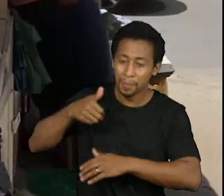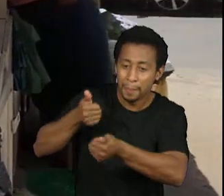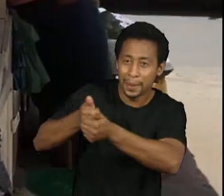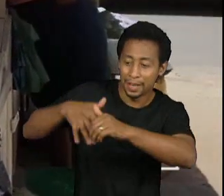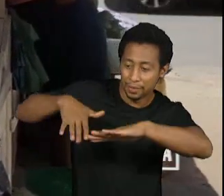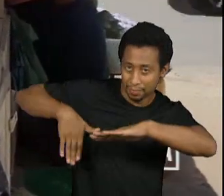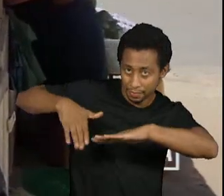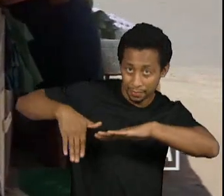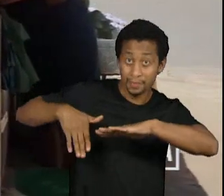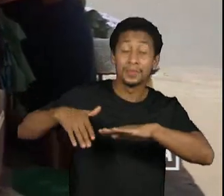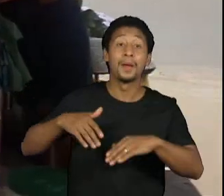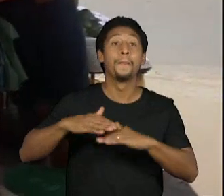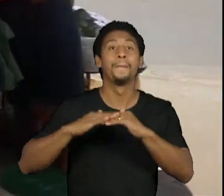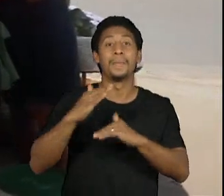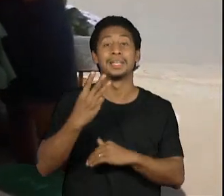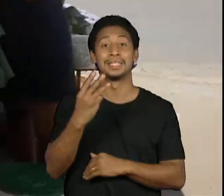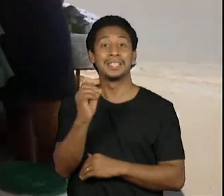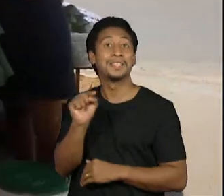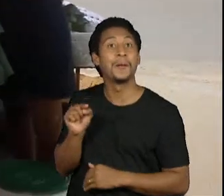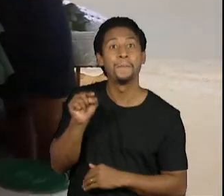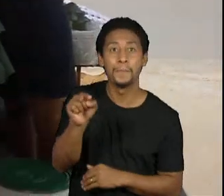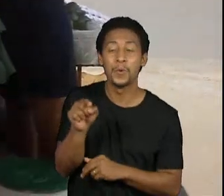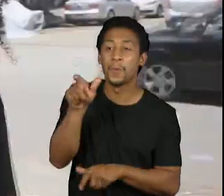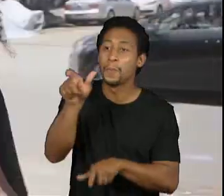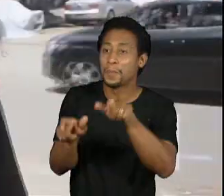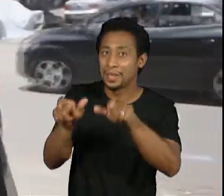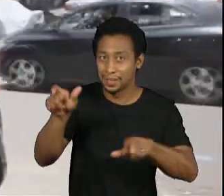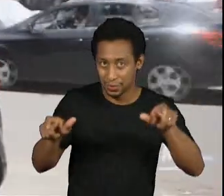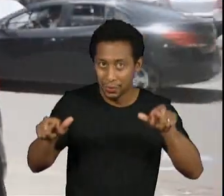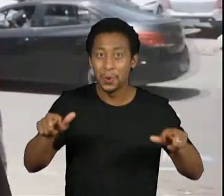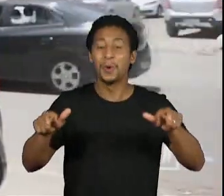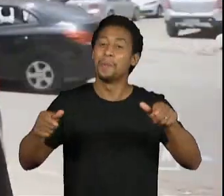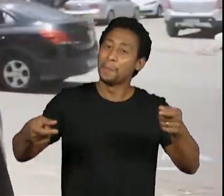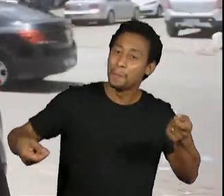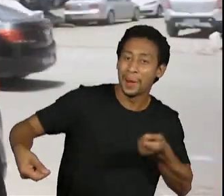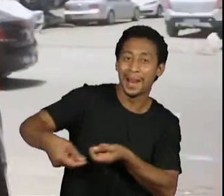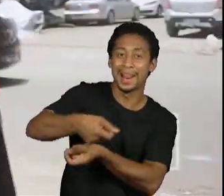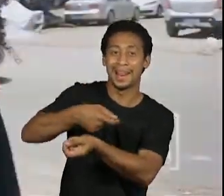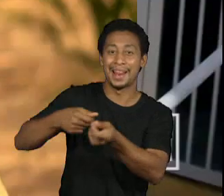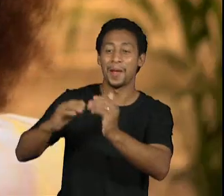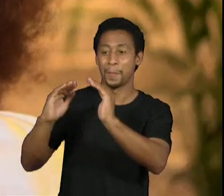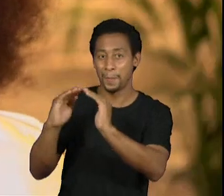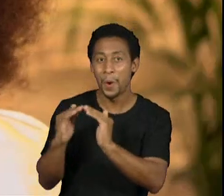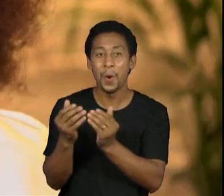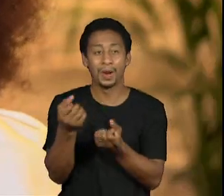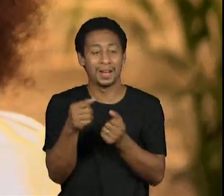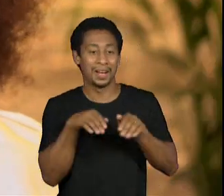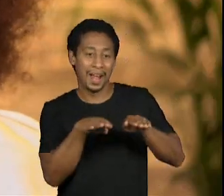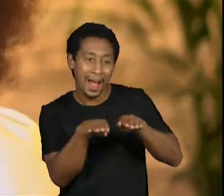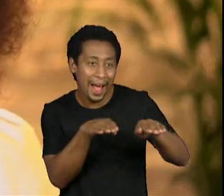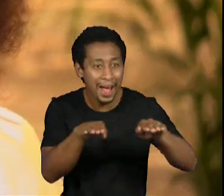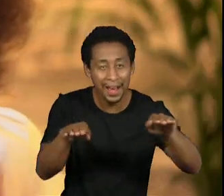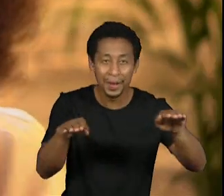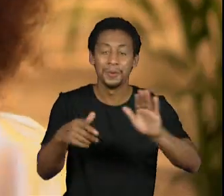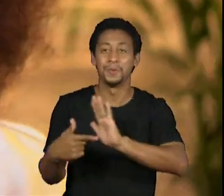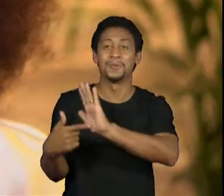habitantes dividem as ruas entre o grande fluxo de comércio, veículos e moradias. Então, eu sou